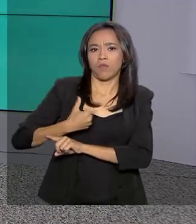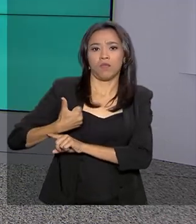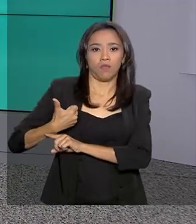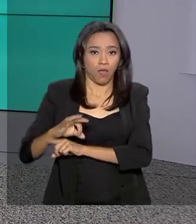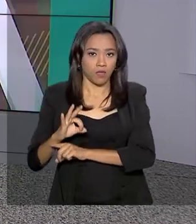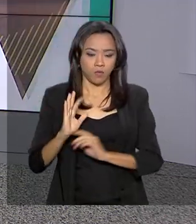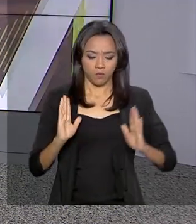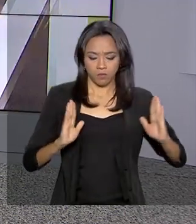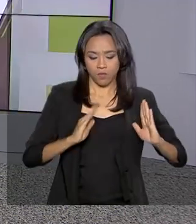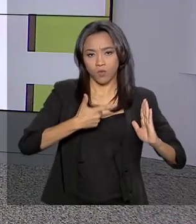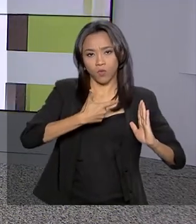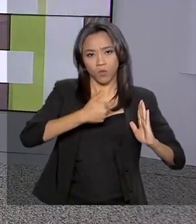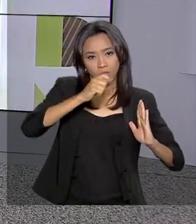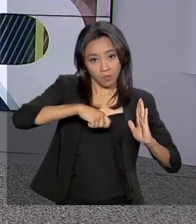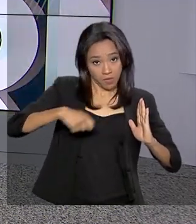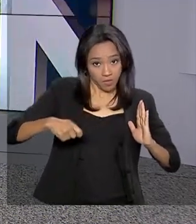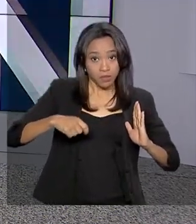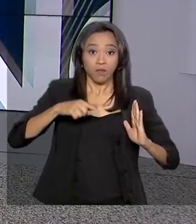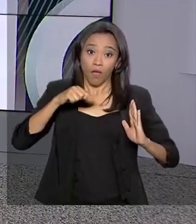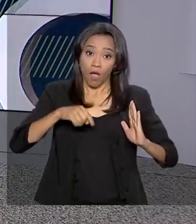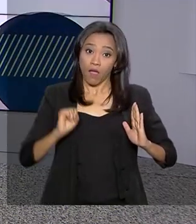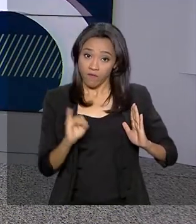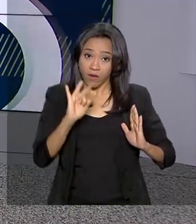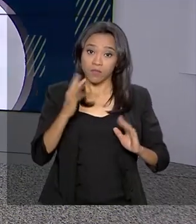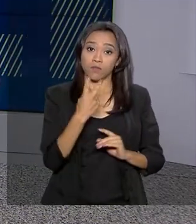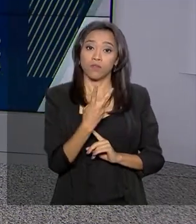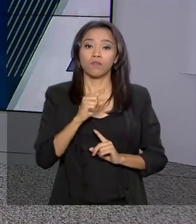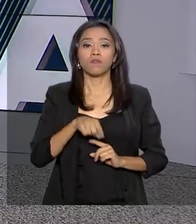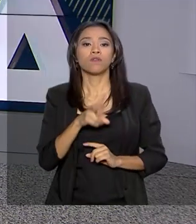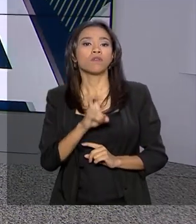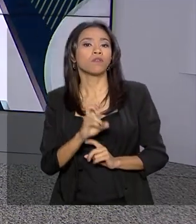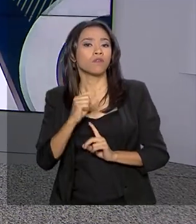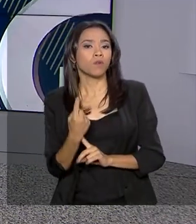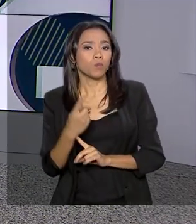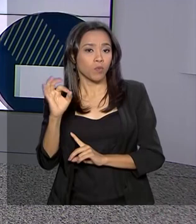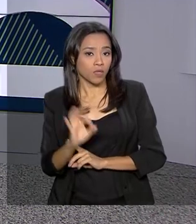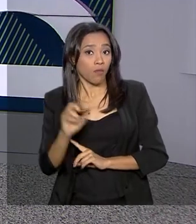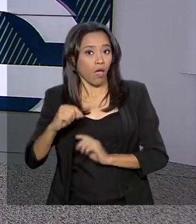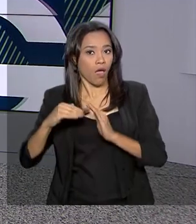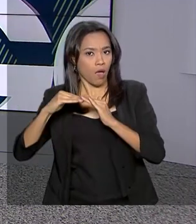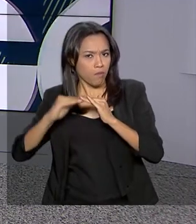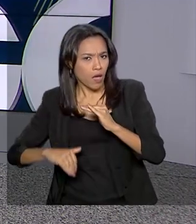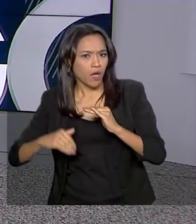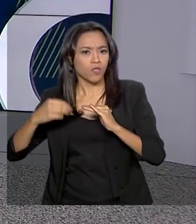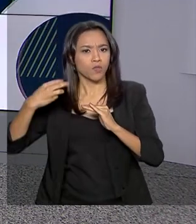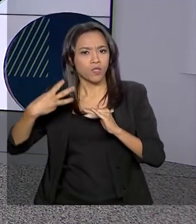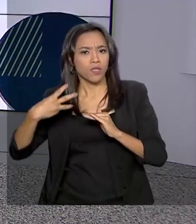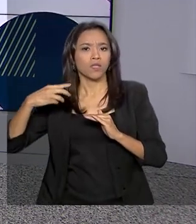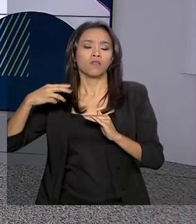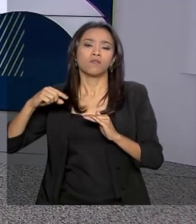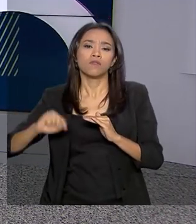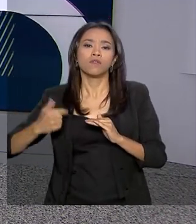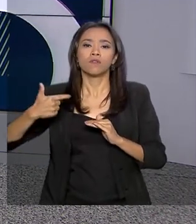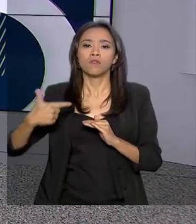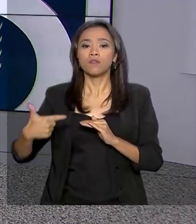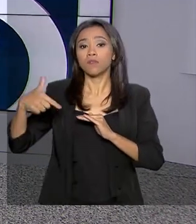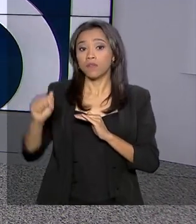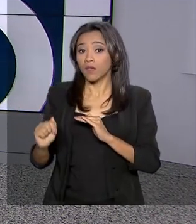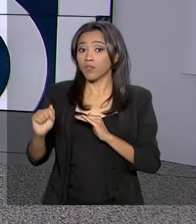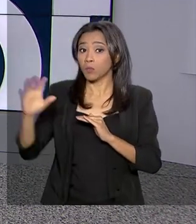12 meses, a inflação está em 2,51%, resultado abaixo dos 3,27%